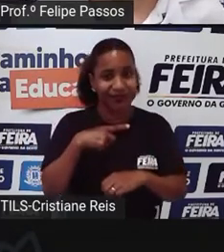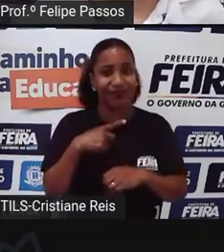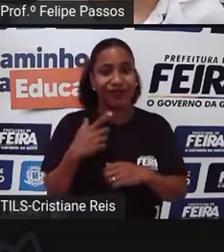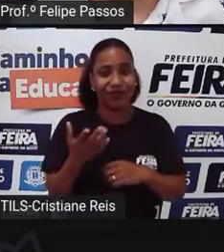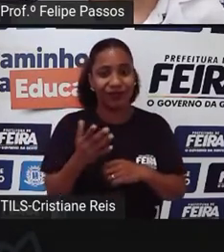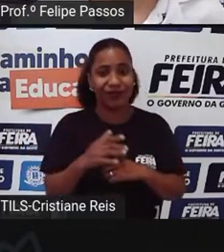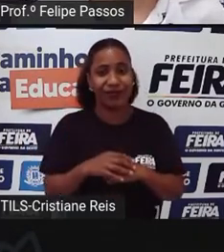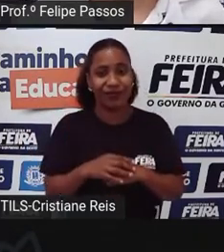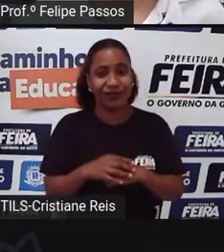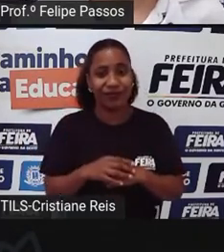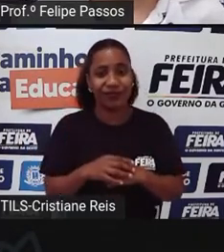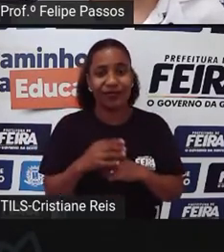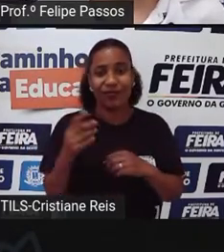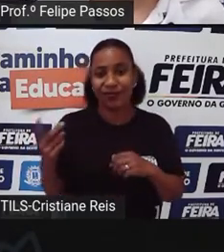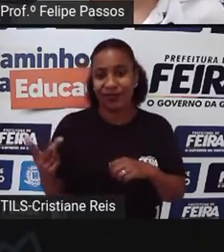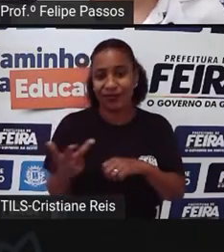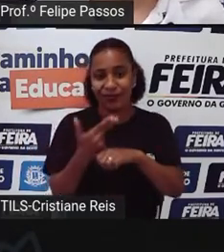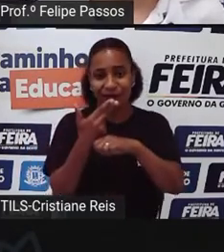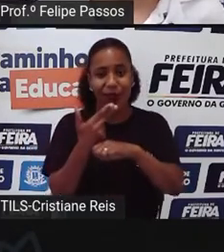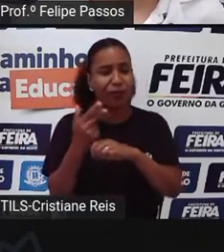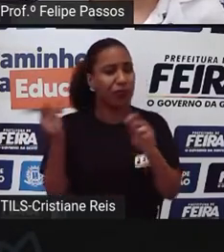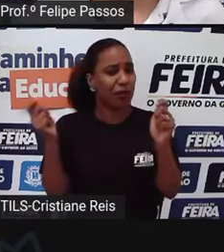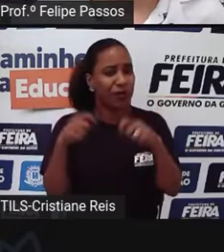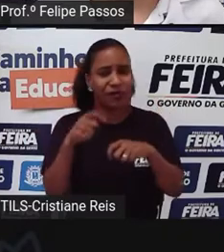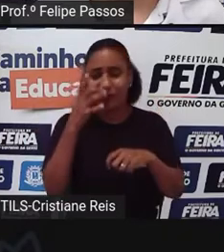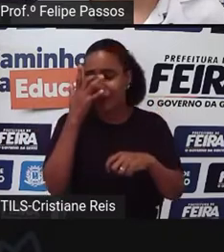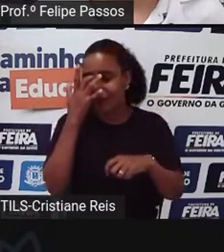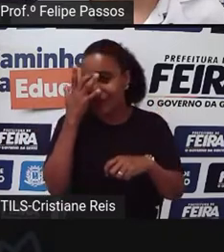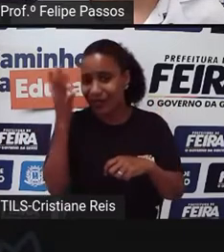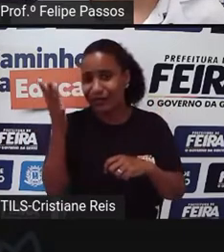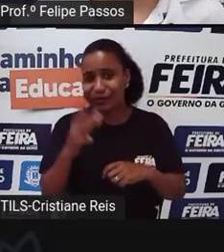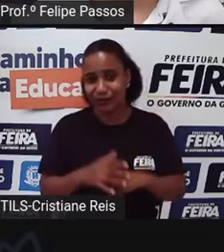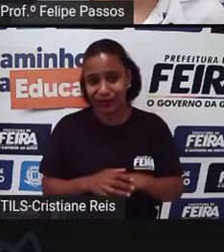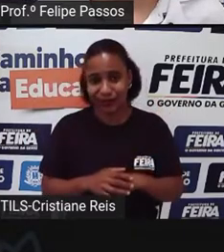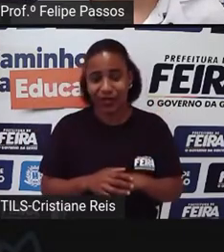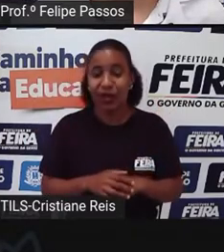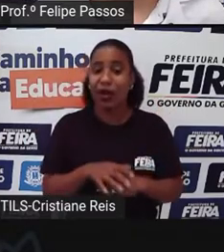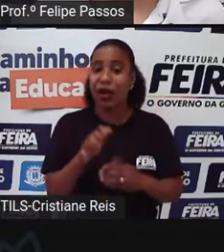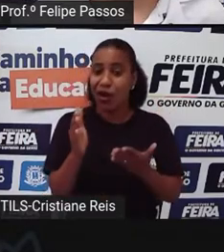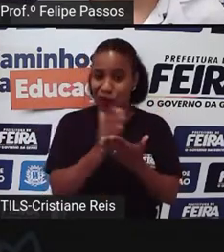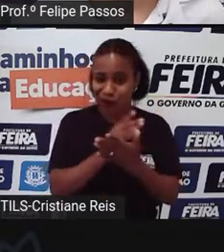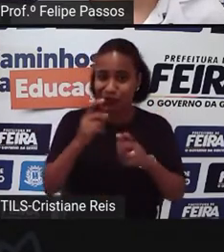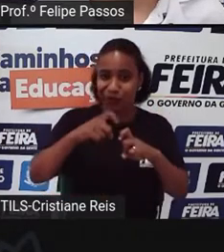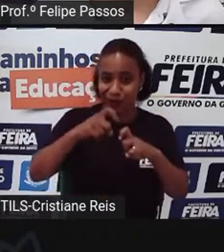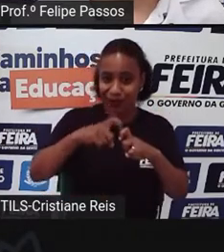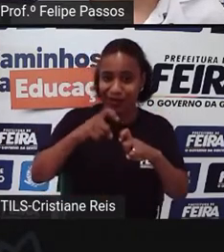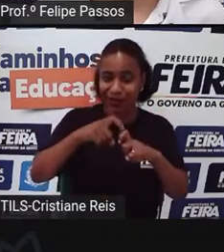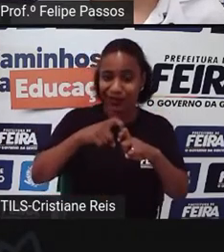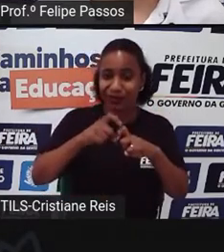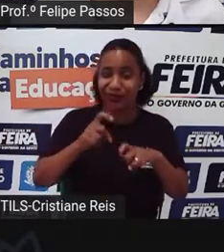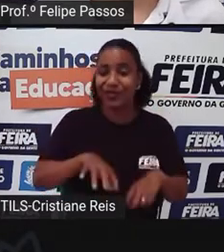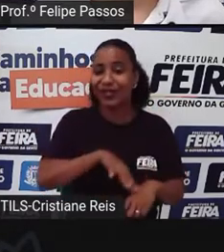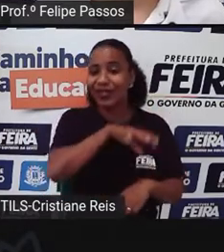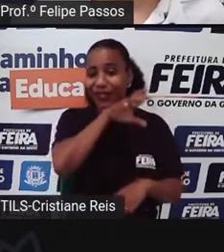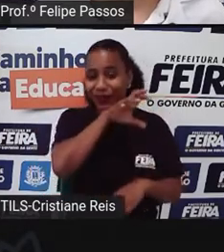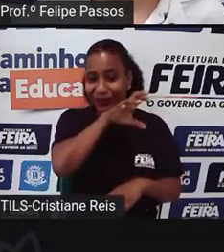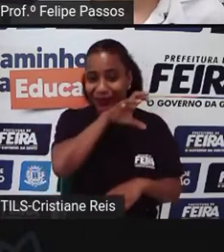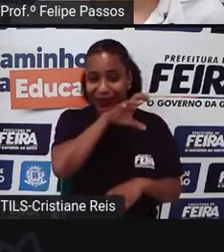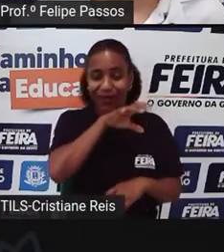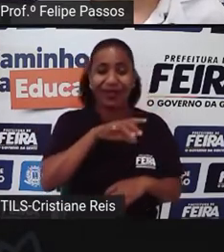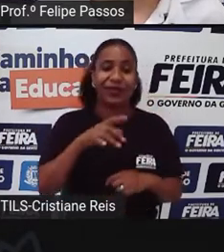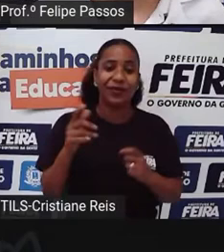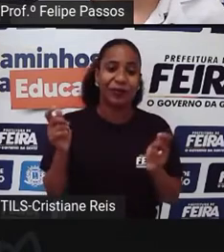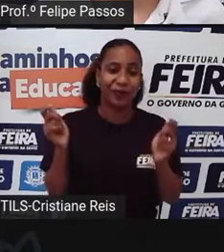castrações Que ficam muito acessíveis Nós por exemplo Temos veterinários Parceiros Que castram animais Que vêm de